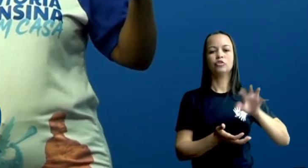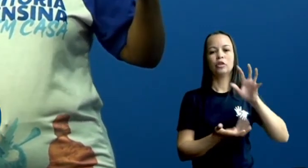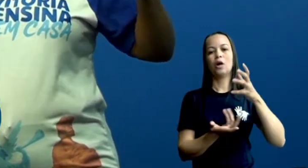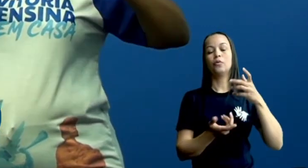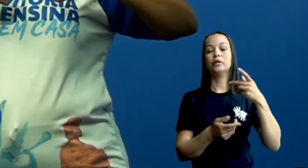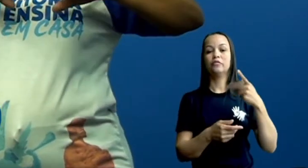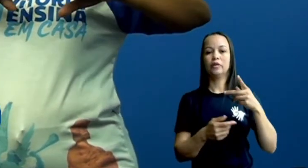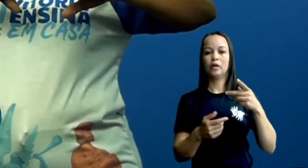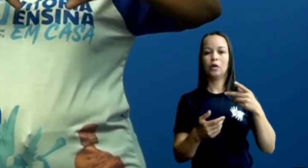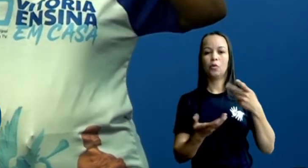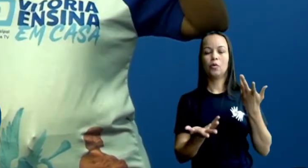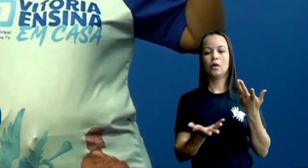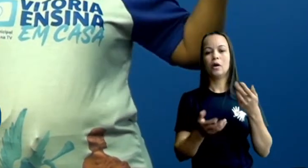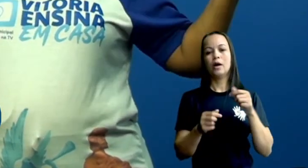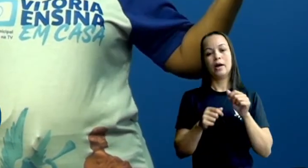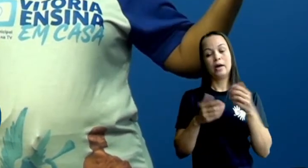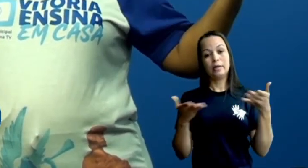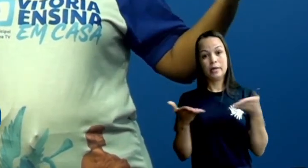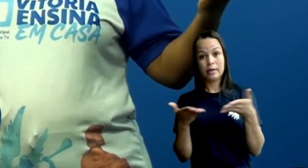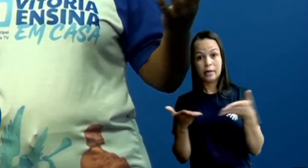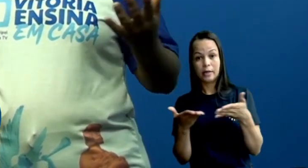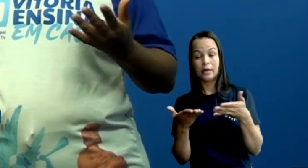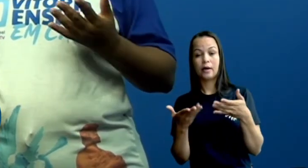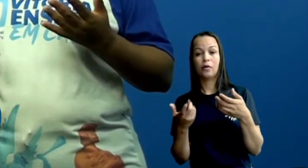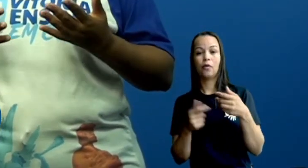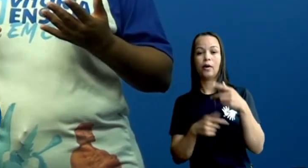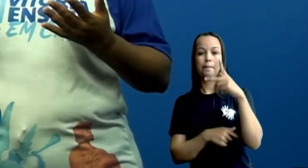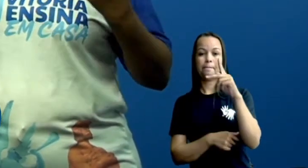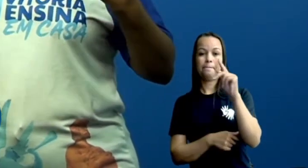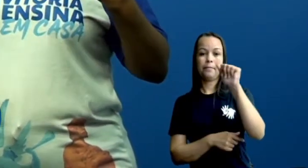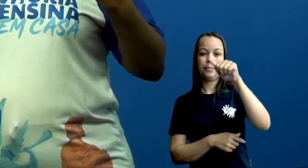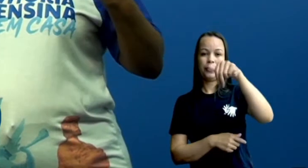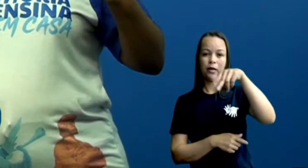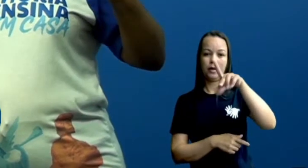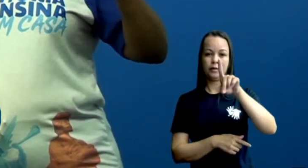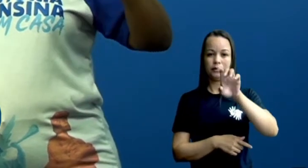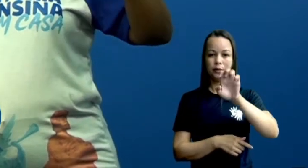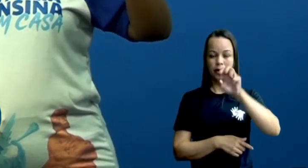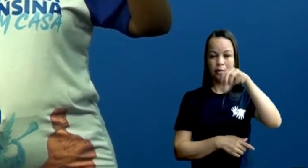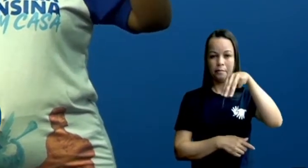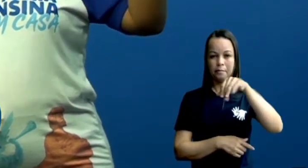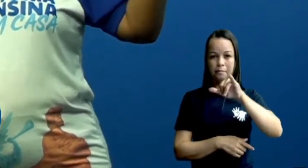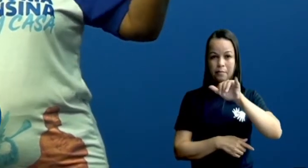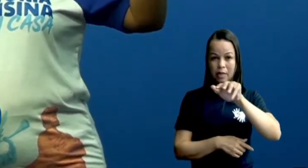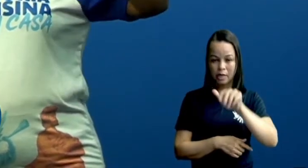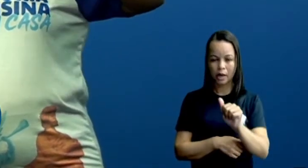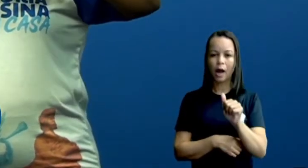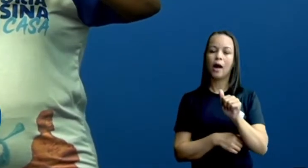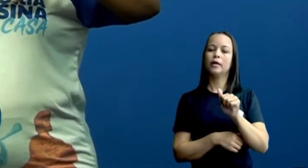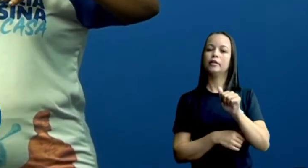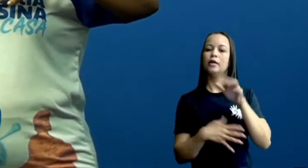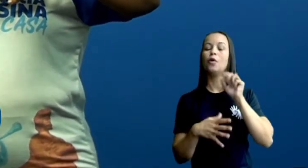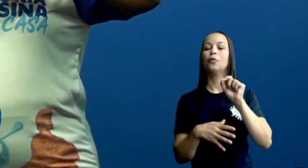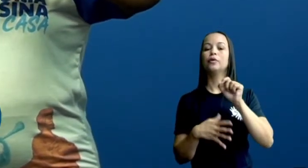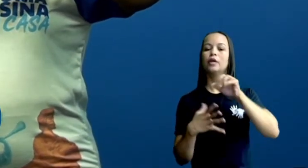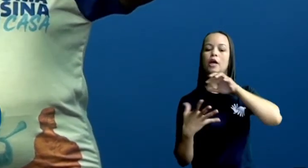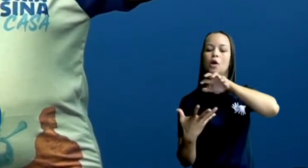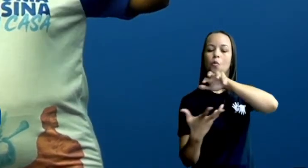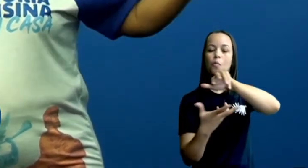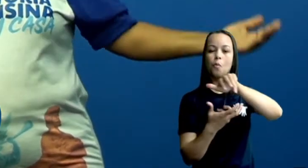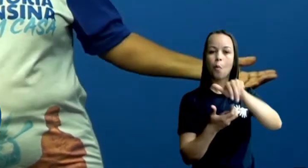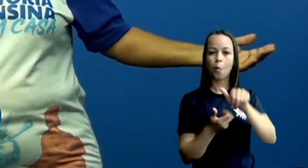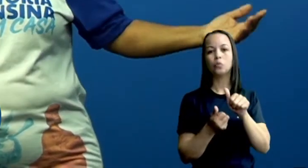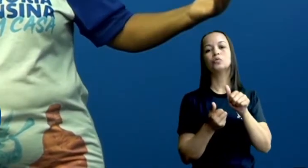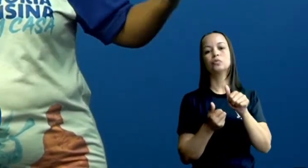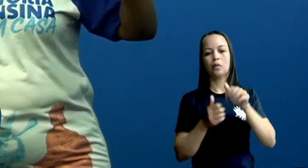epidemia daqui de Vitória. A pandemia é quando é acometida no mundo todo, que seja, de uma